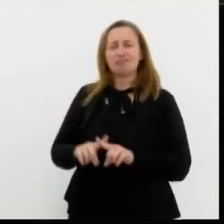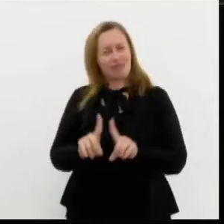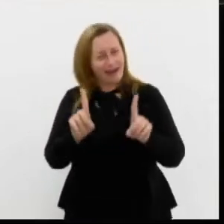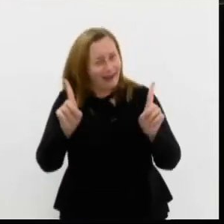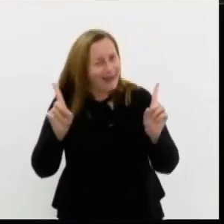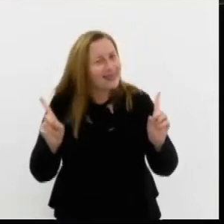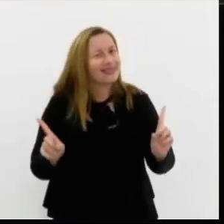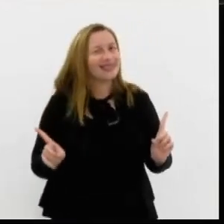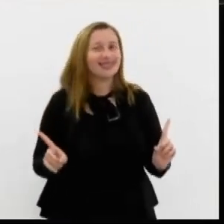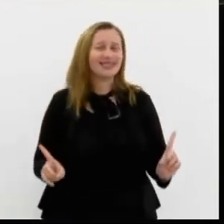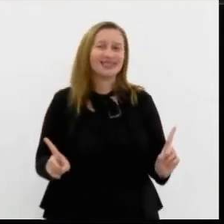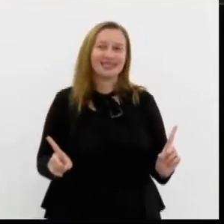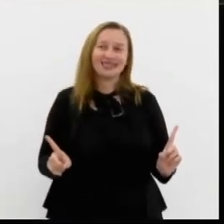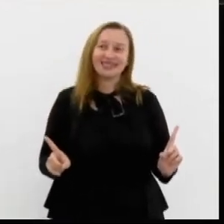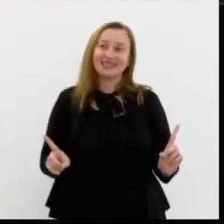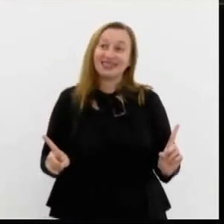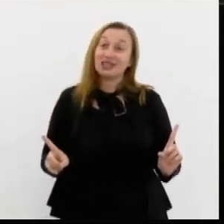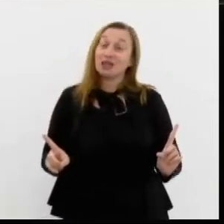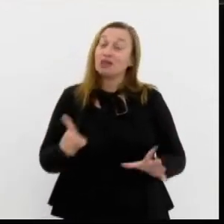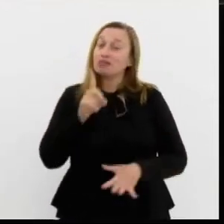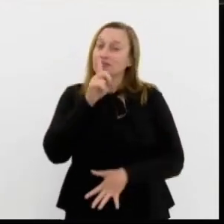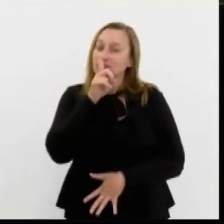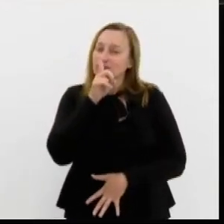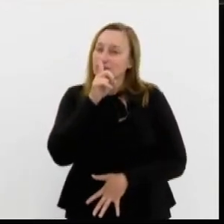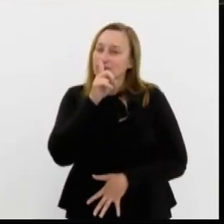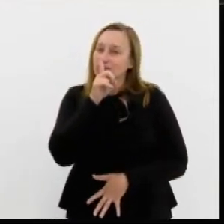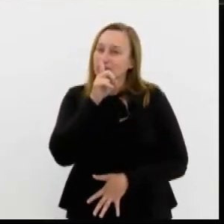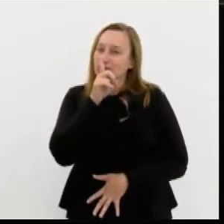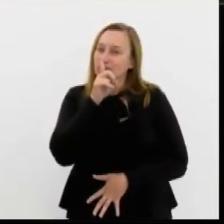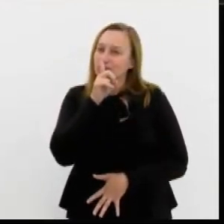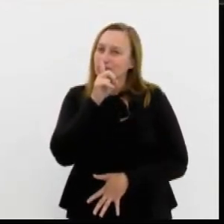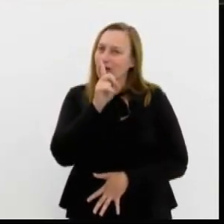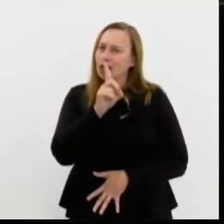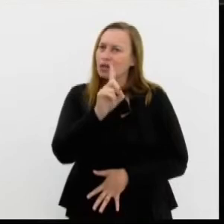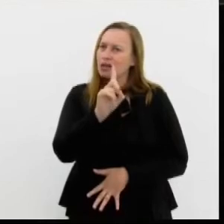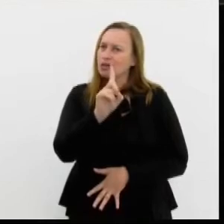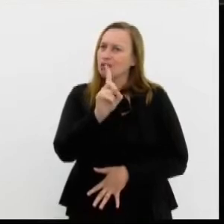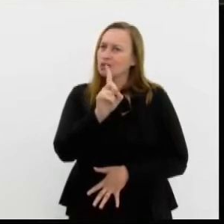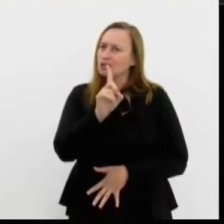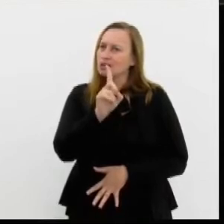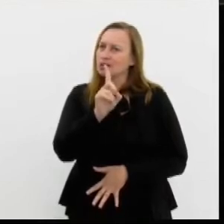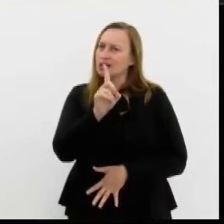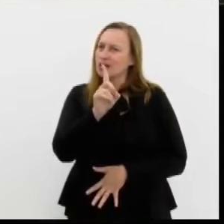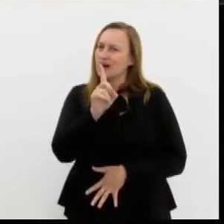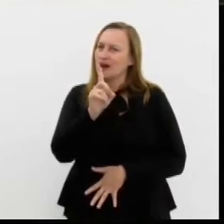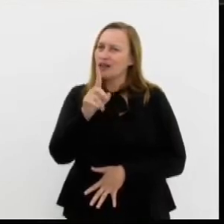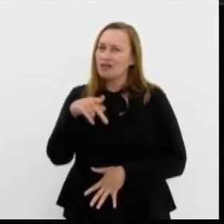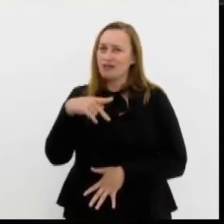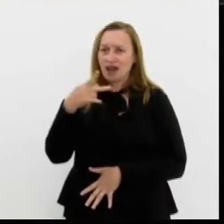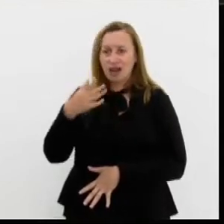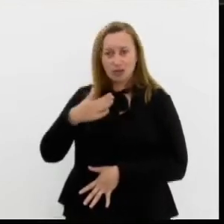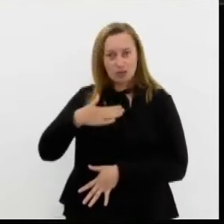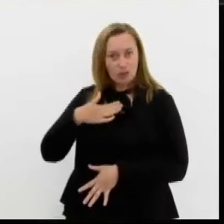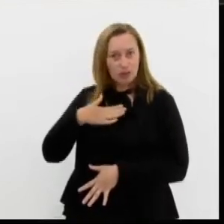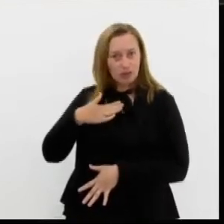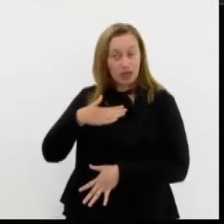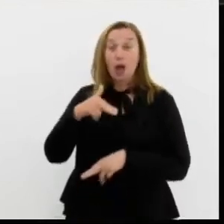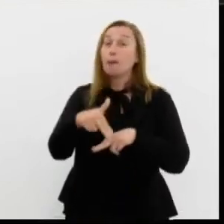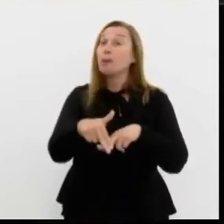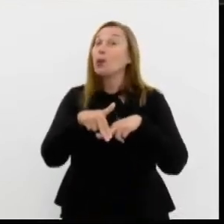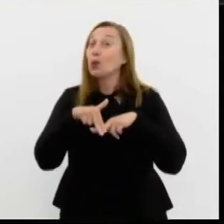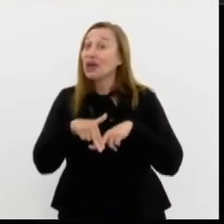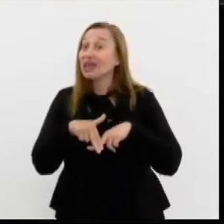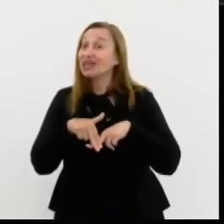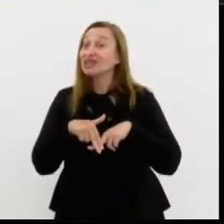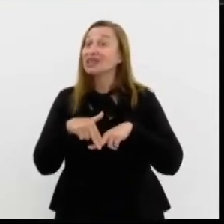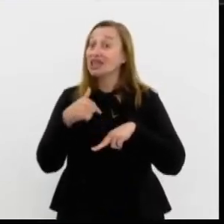Mas esse silêncio não será manifestado por este deputado que vos fala. E é por isso que eu